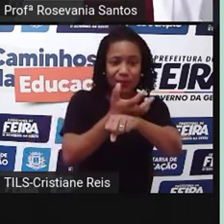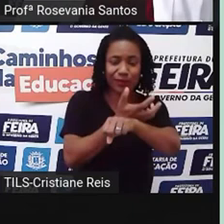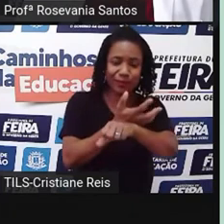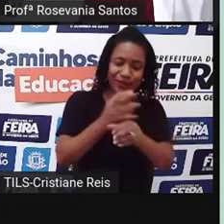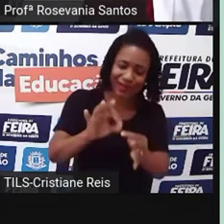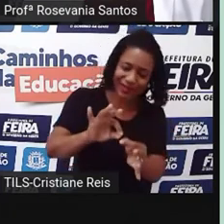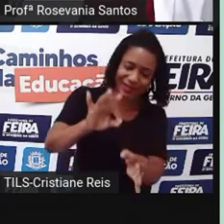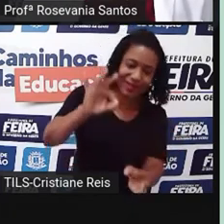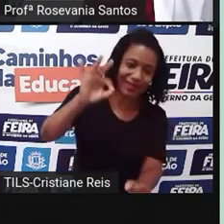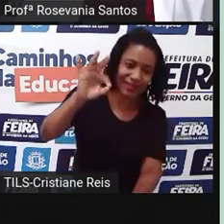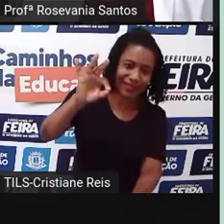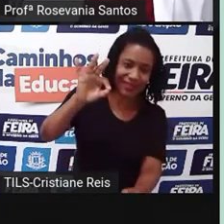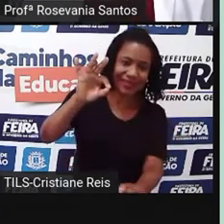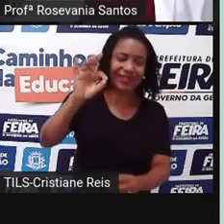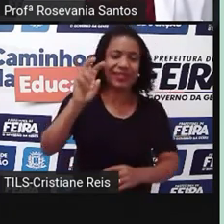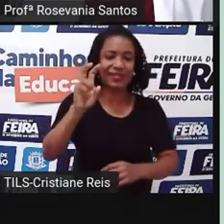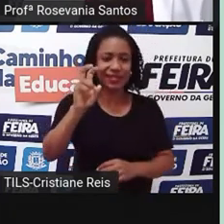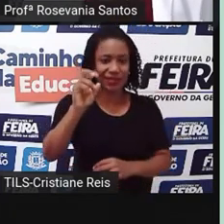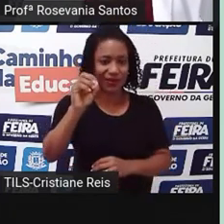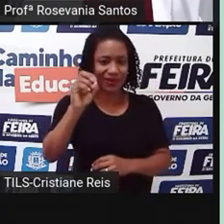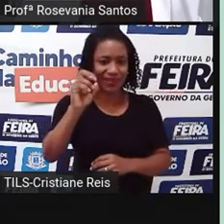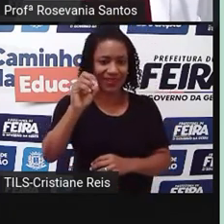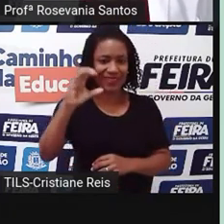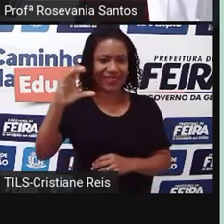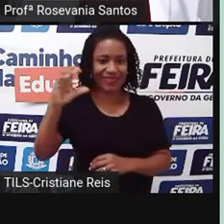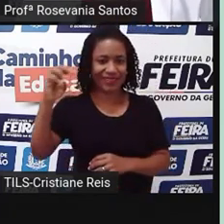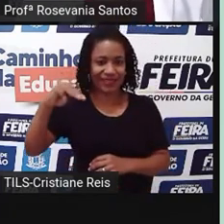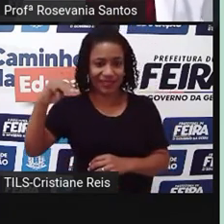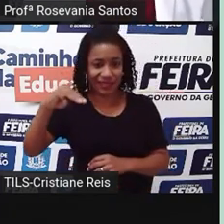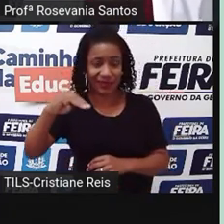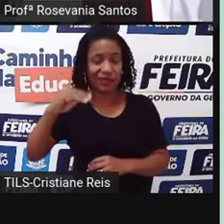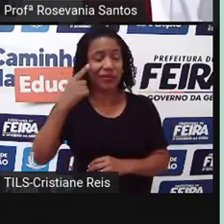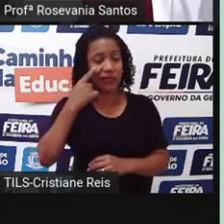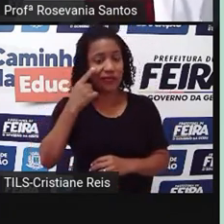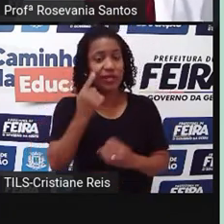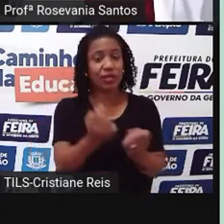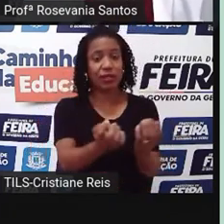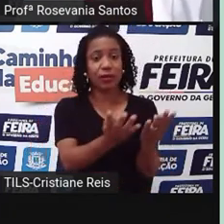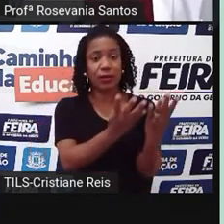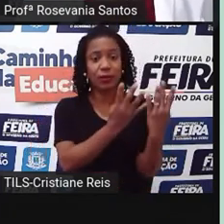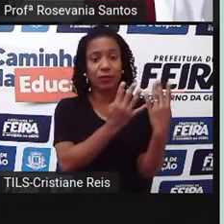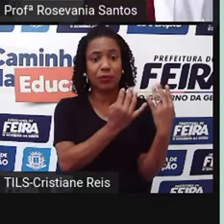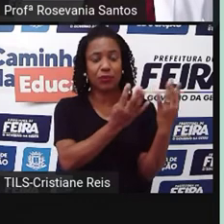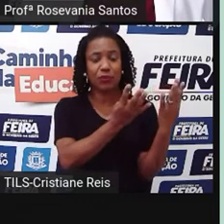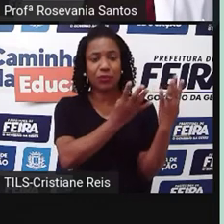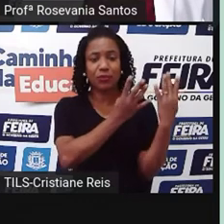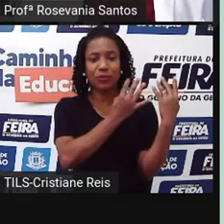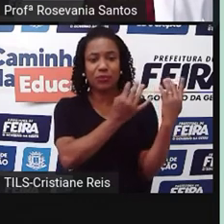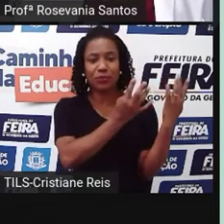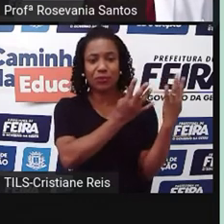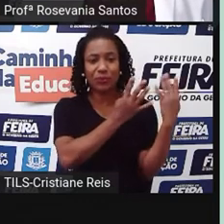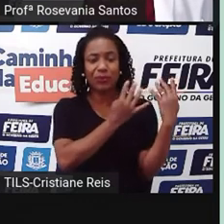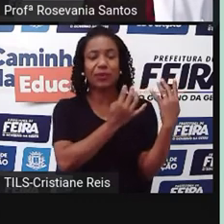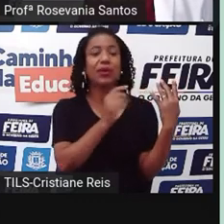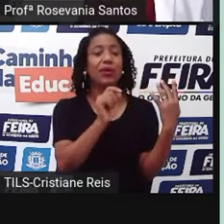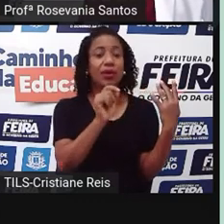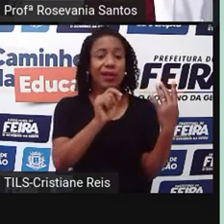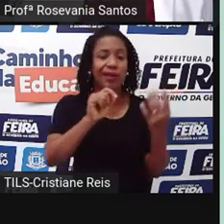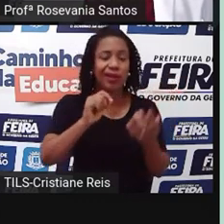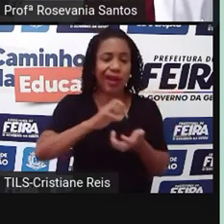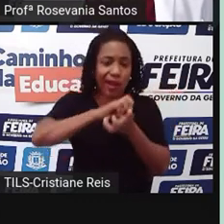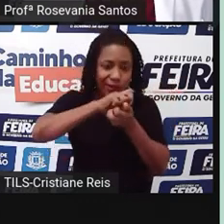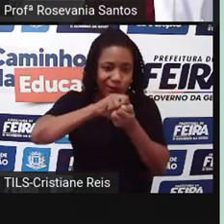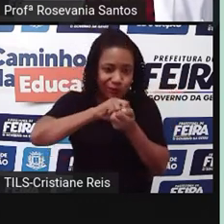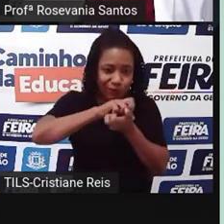de altura. Capim também, com a gente, né, vai observando aí, é utilizado na pastagem do gado, apesar do predomínio de sua